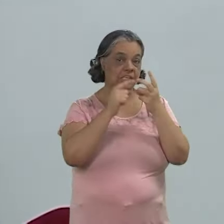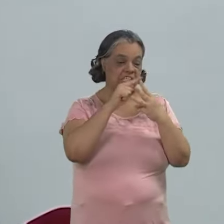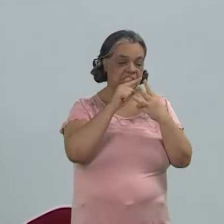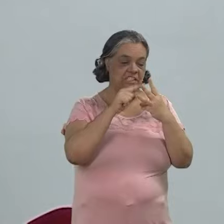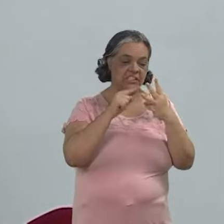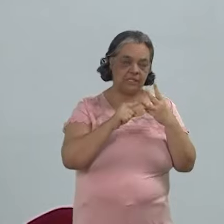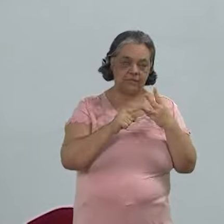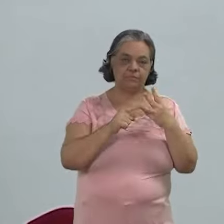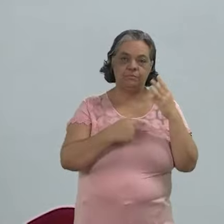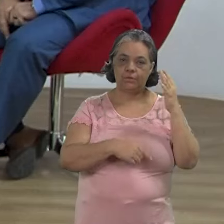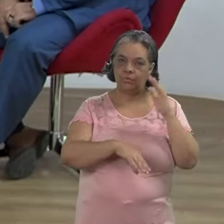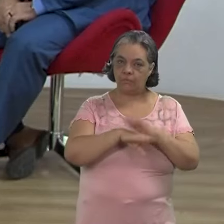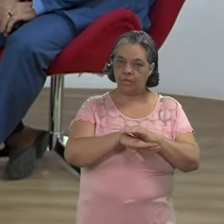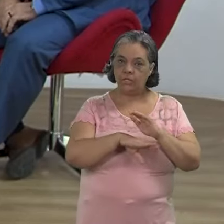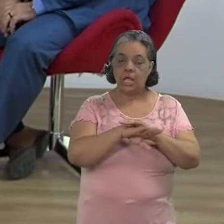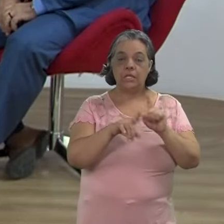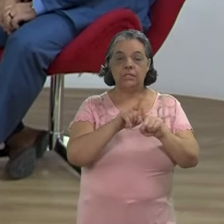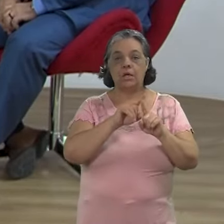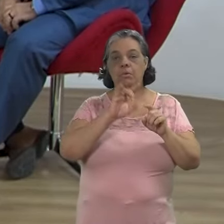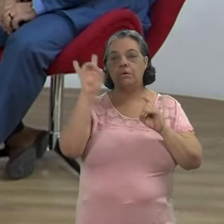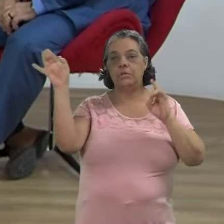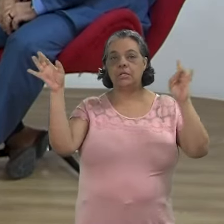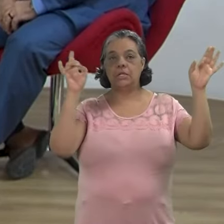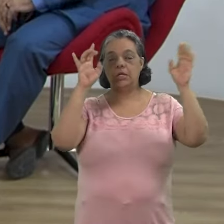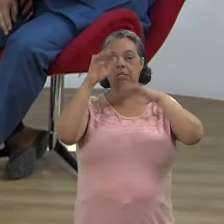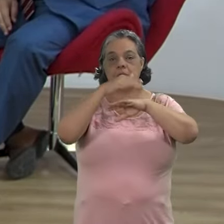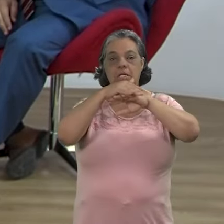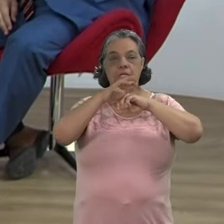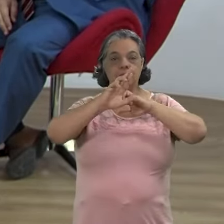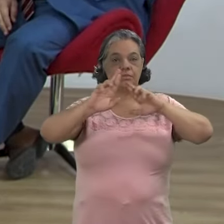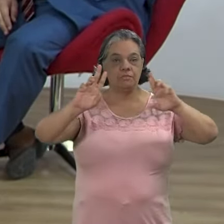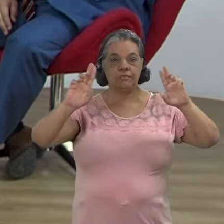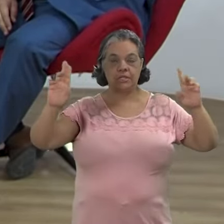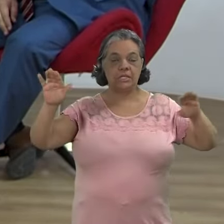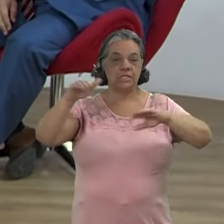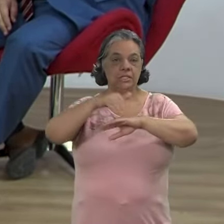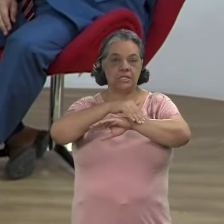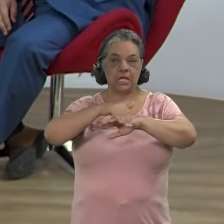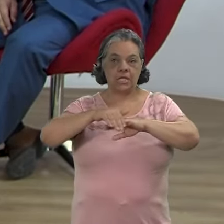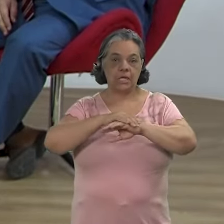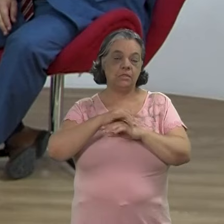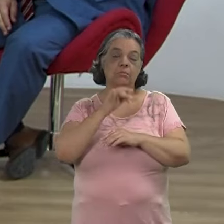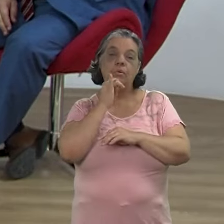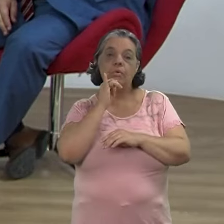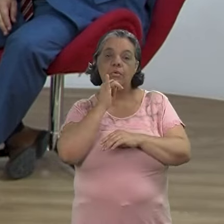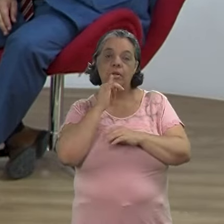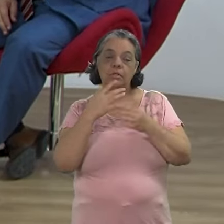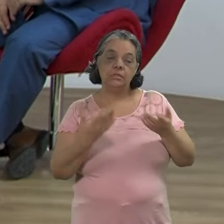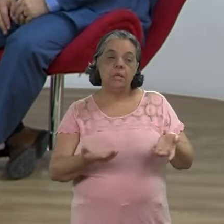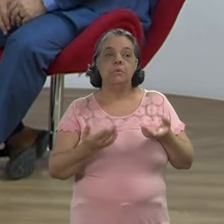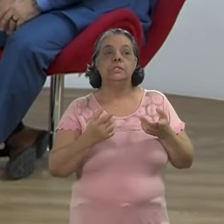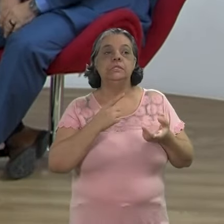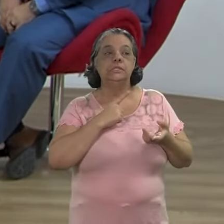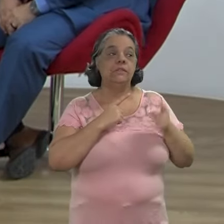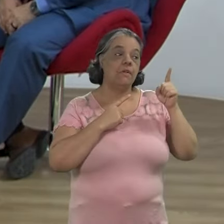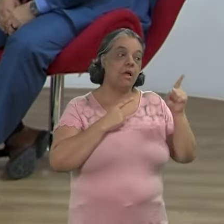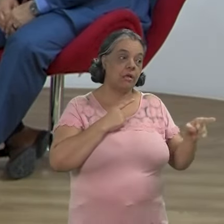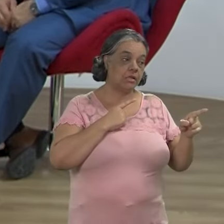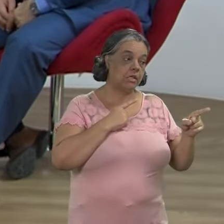ele está em outras três fitas LTO que estão espalhadas em endereços diferentes da cidade porque caso haja um